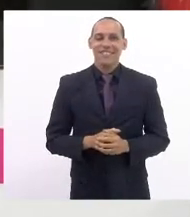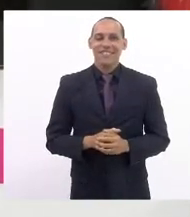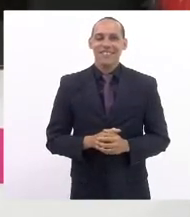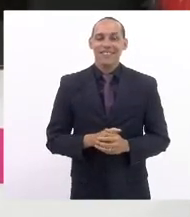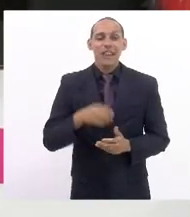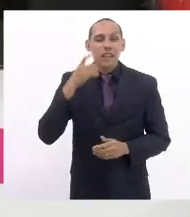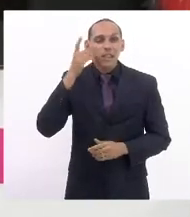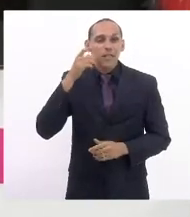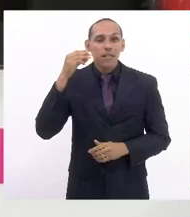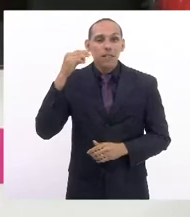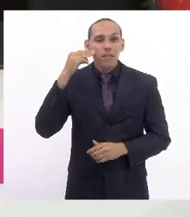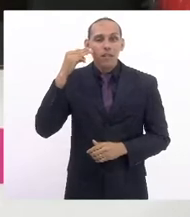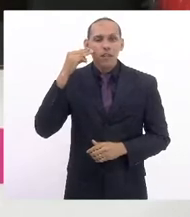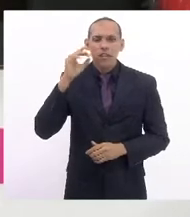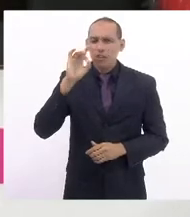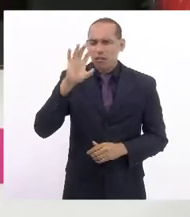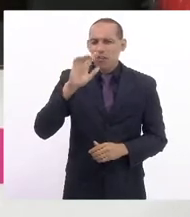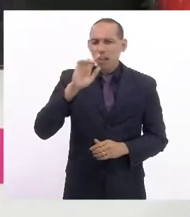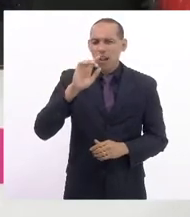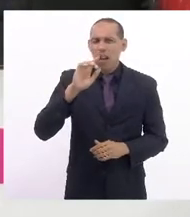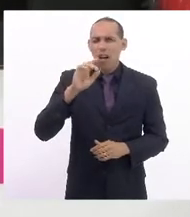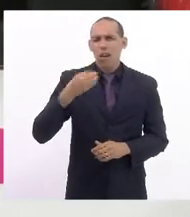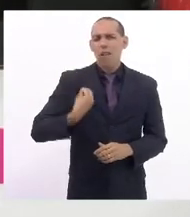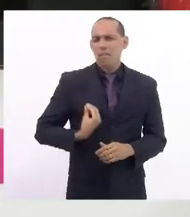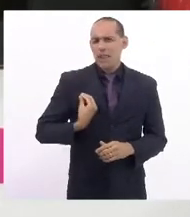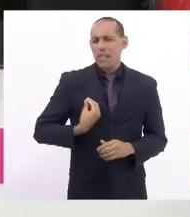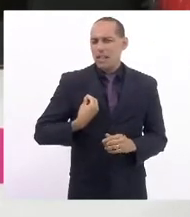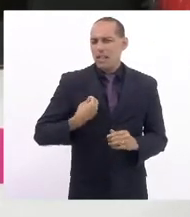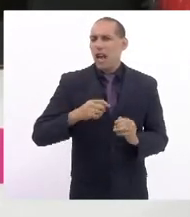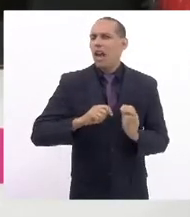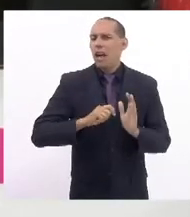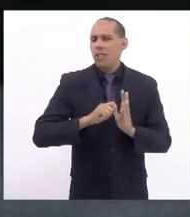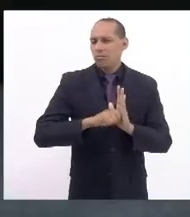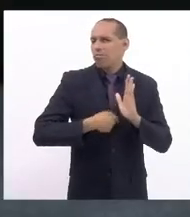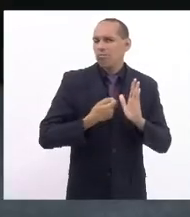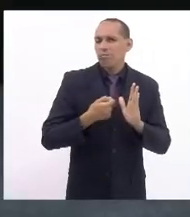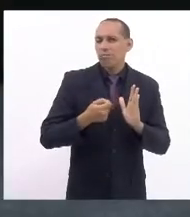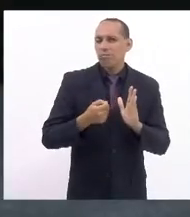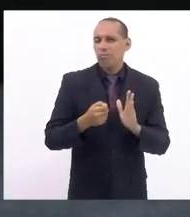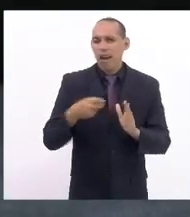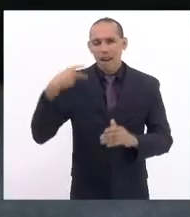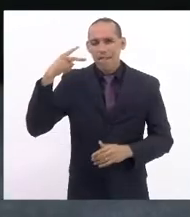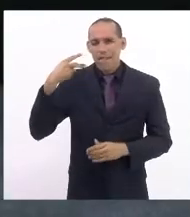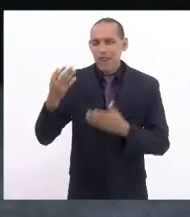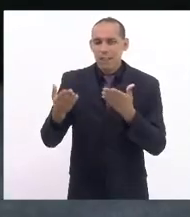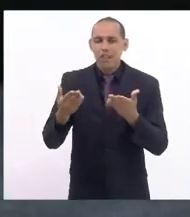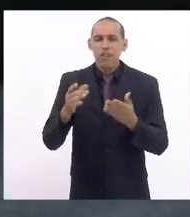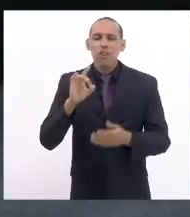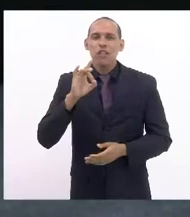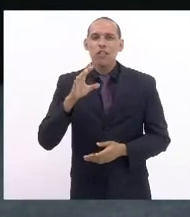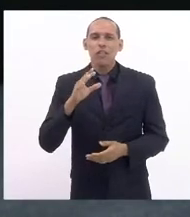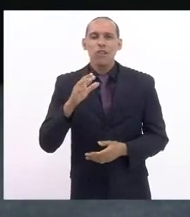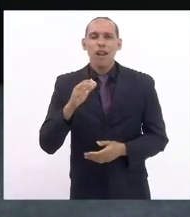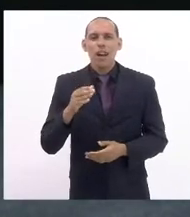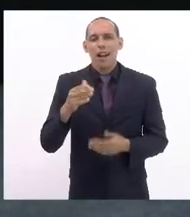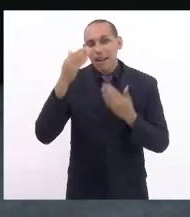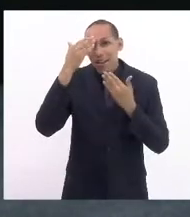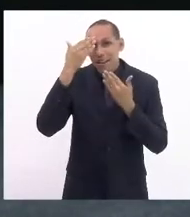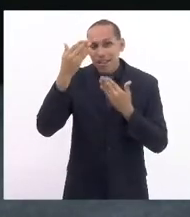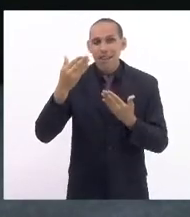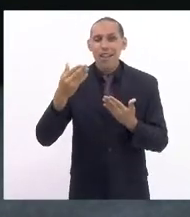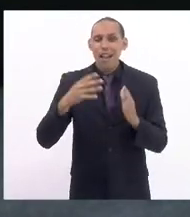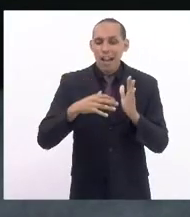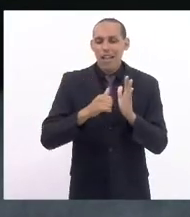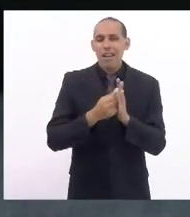deputada Mônica eu só posso assinalar a presença de um vereador aqui só queria deputado Tia Ju agradecer aqui registrar a visita do